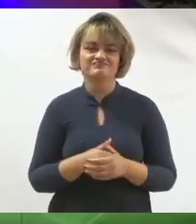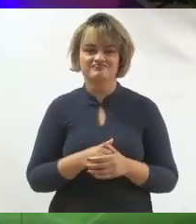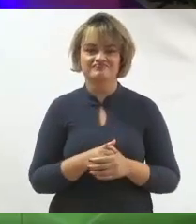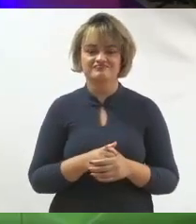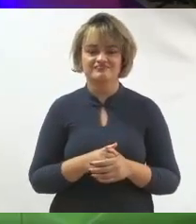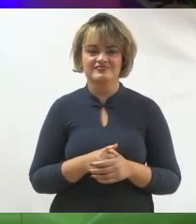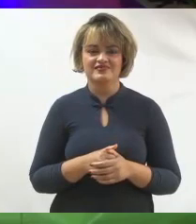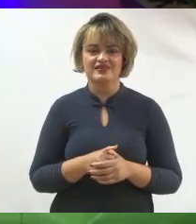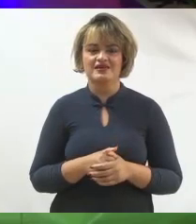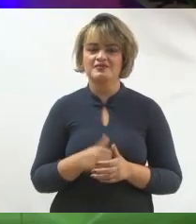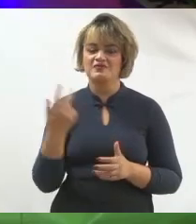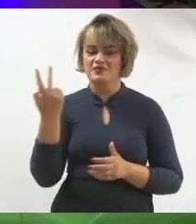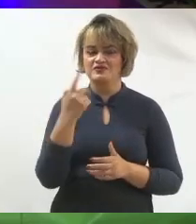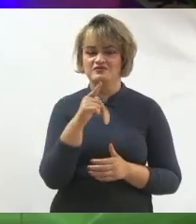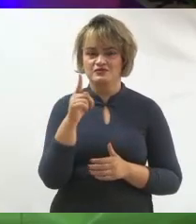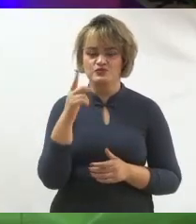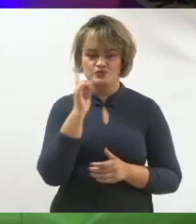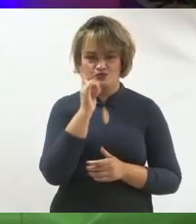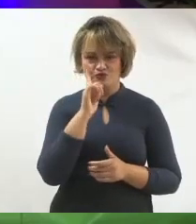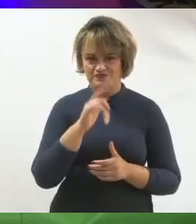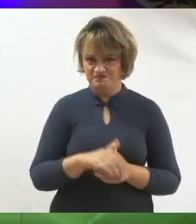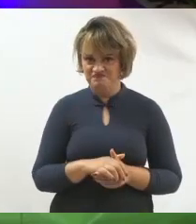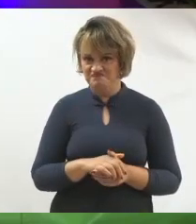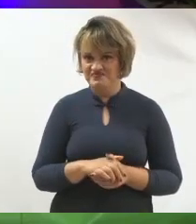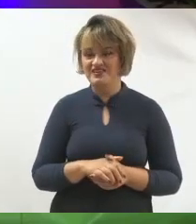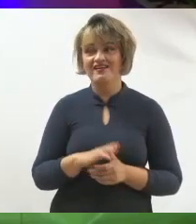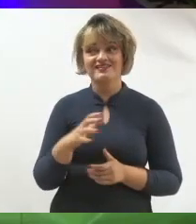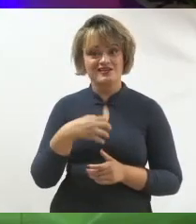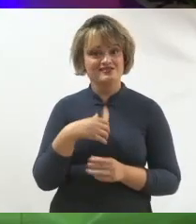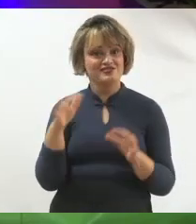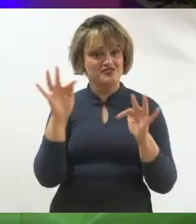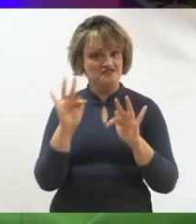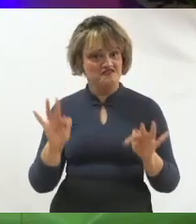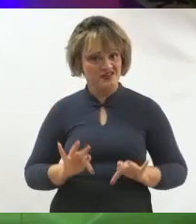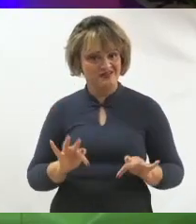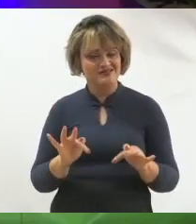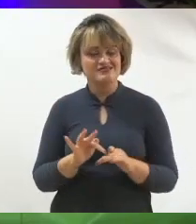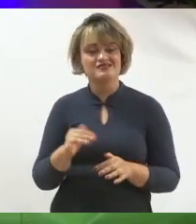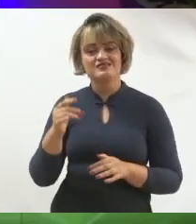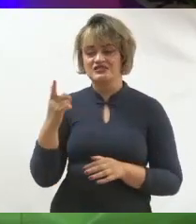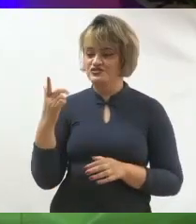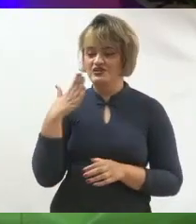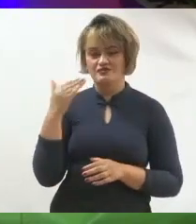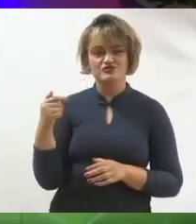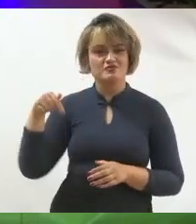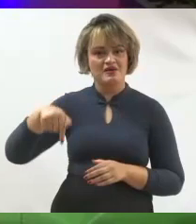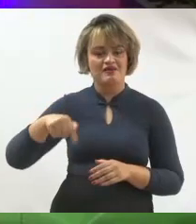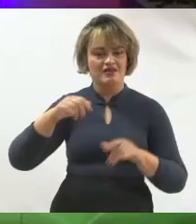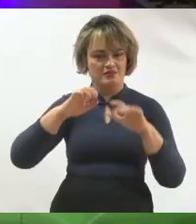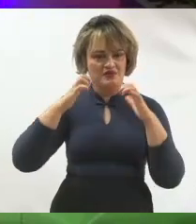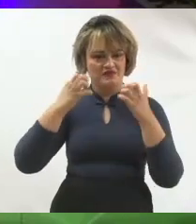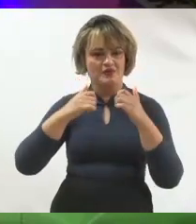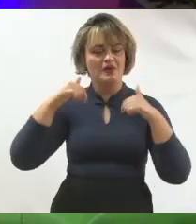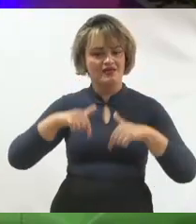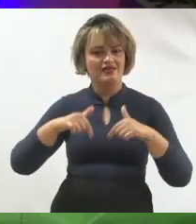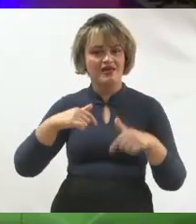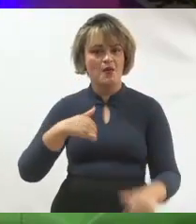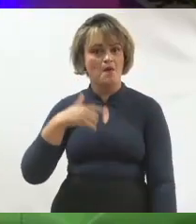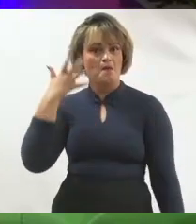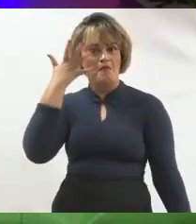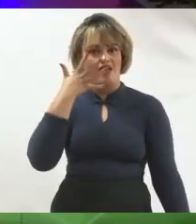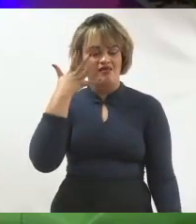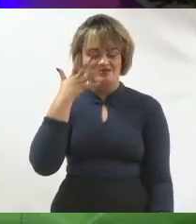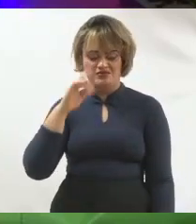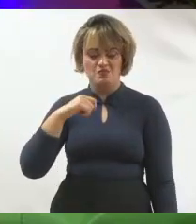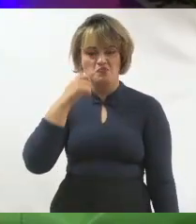pra agregar vocês aí no dia a dia. Já fiquei muito feliz e muito honrada de ter sido convidada pra um evento como esse, como uma palestrante mulher.